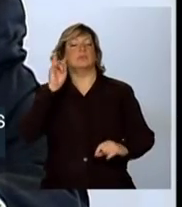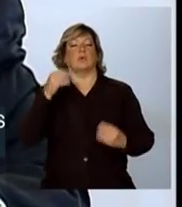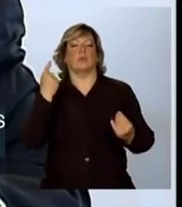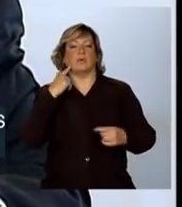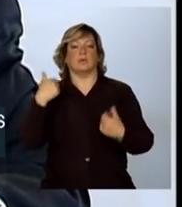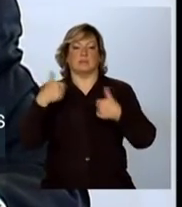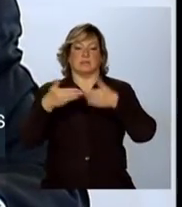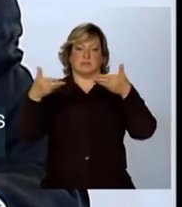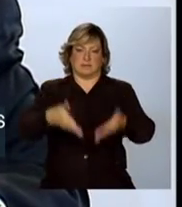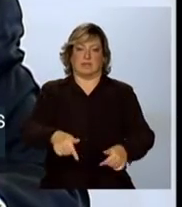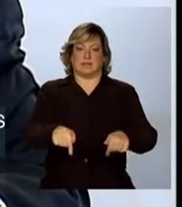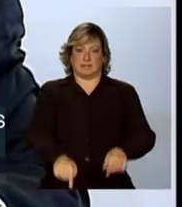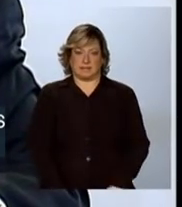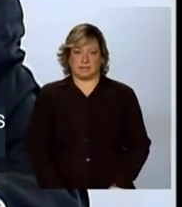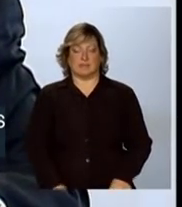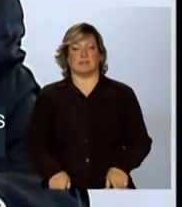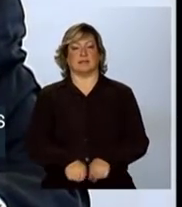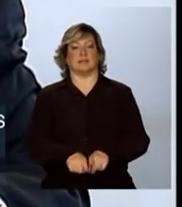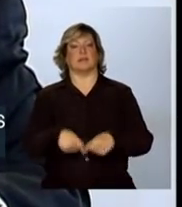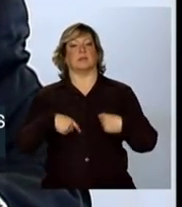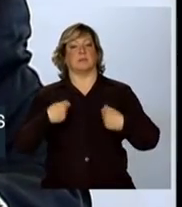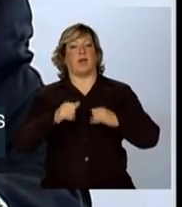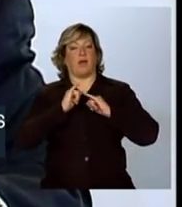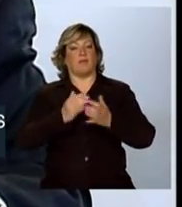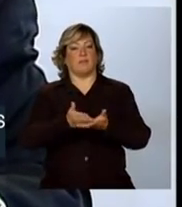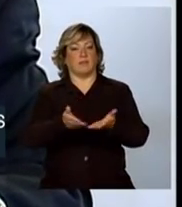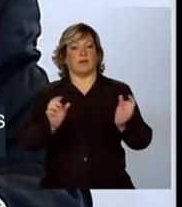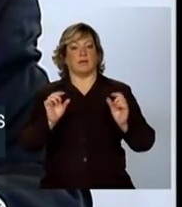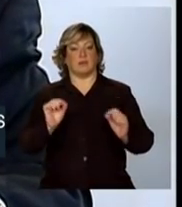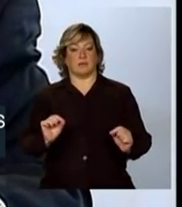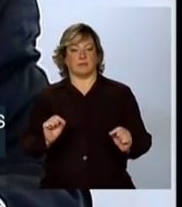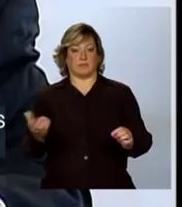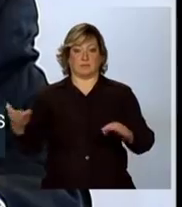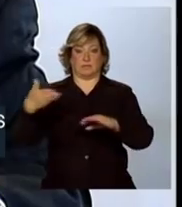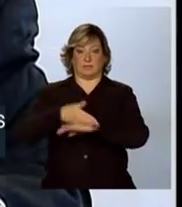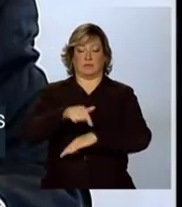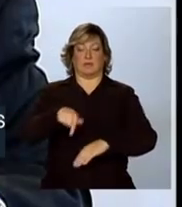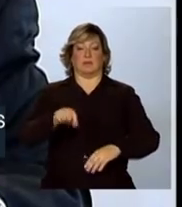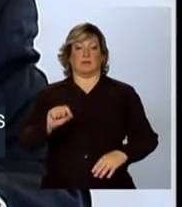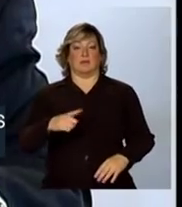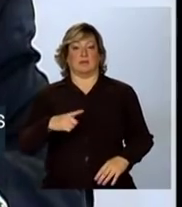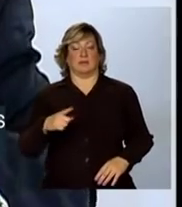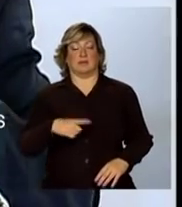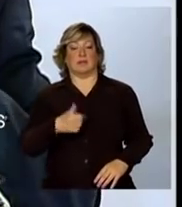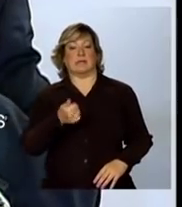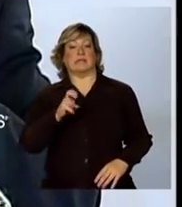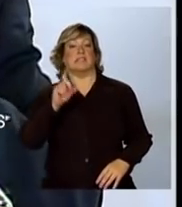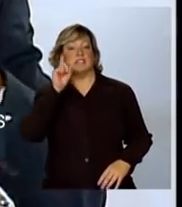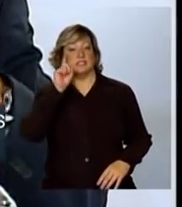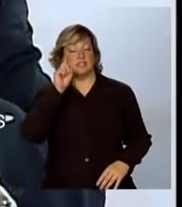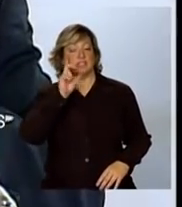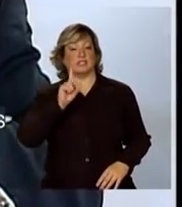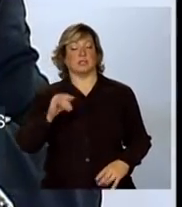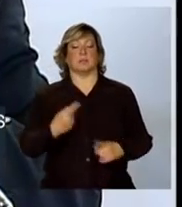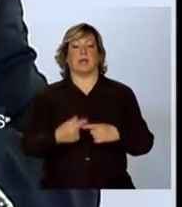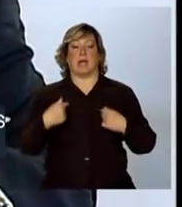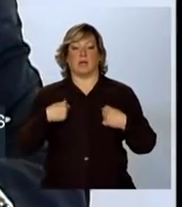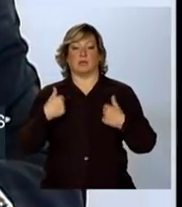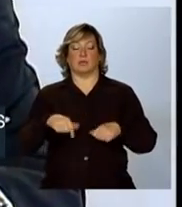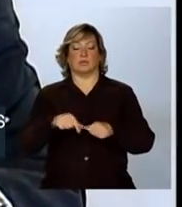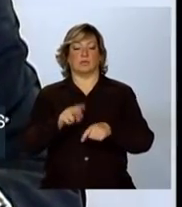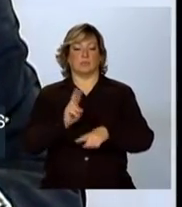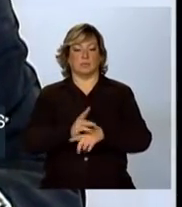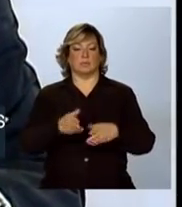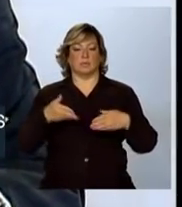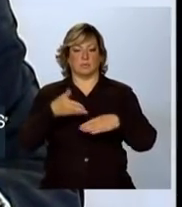tenho que confesar, Dr. Franco Neto, acompanhar vocês cada 15 dias, porque estamos fazendo, eu acompanhando vocês